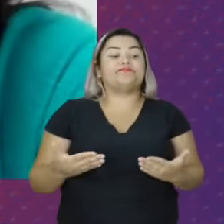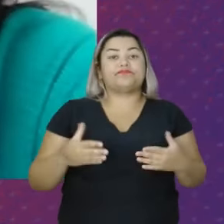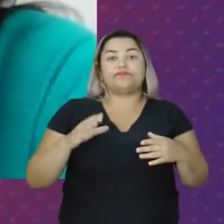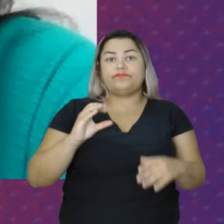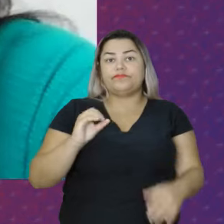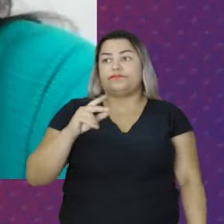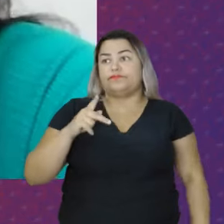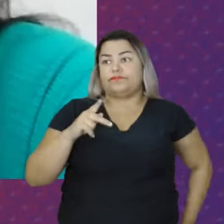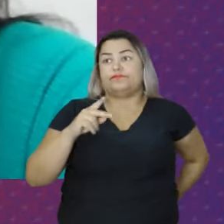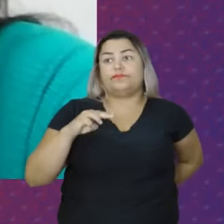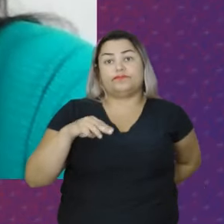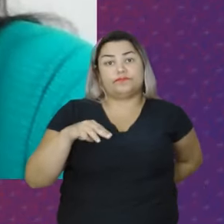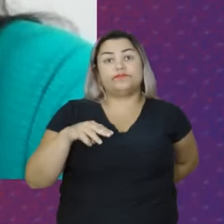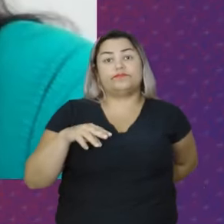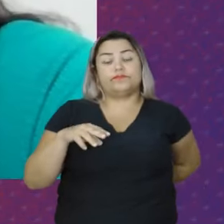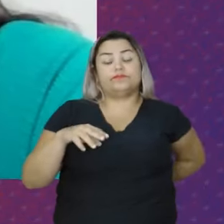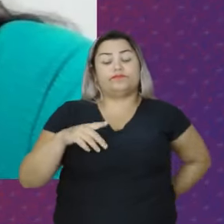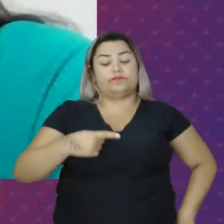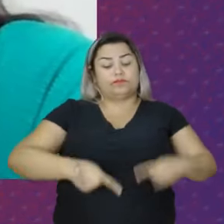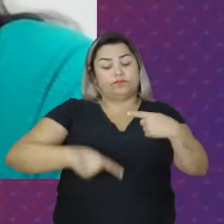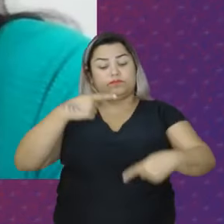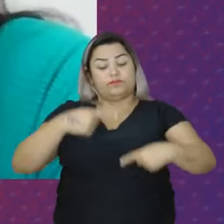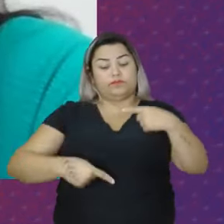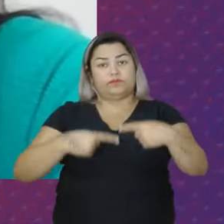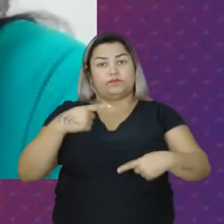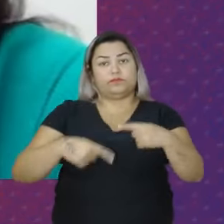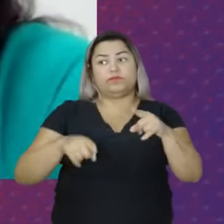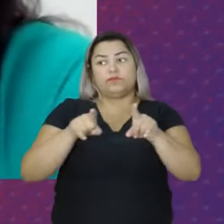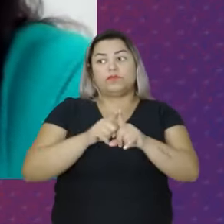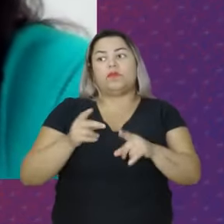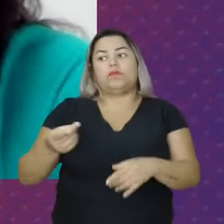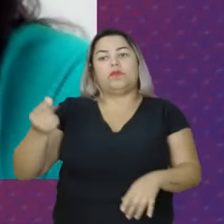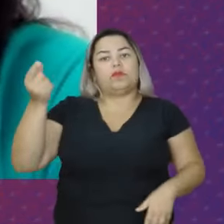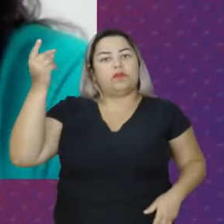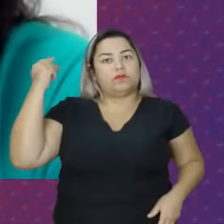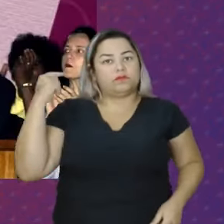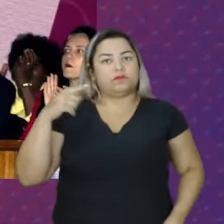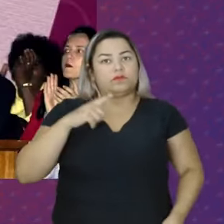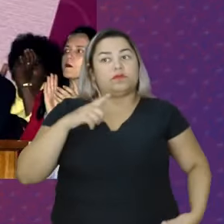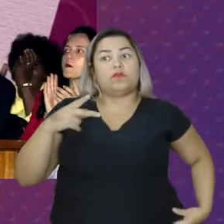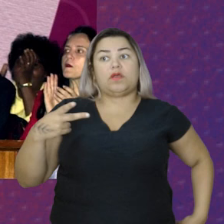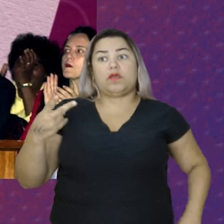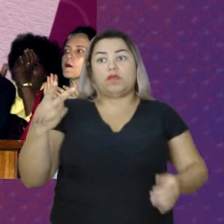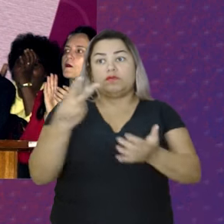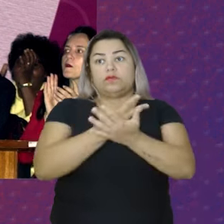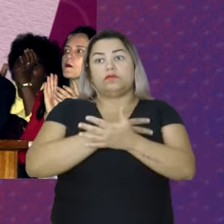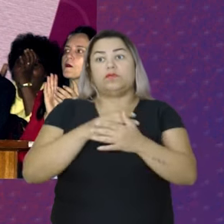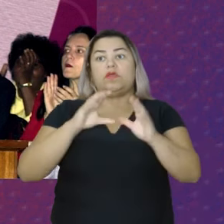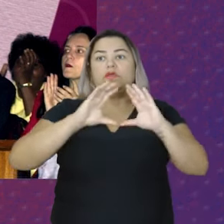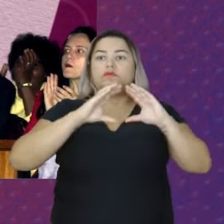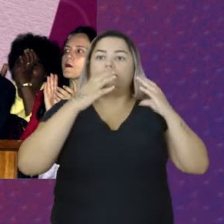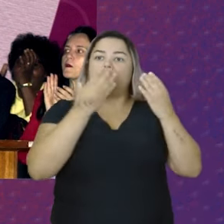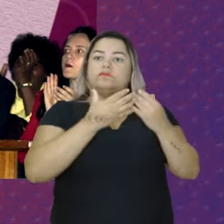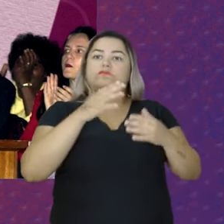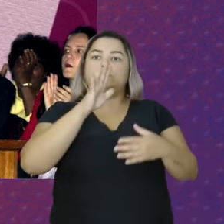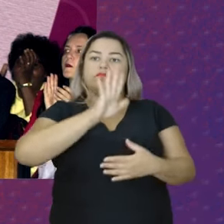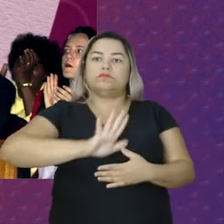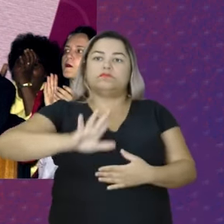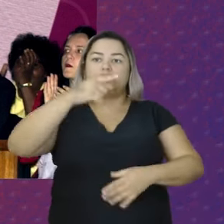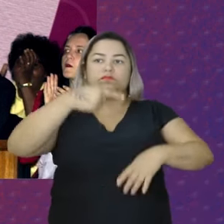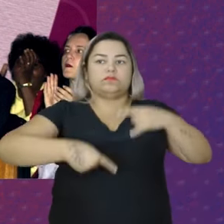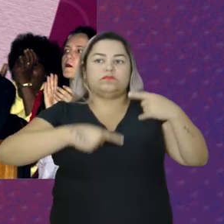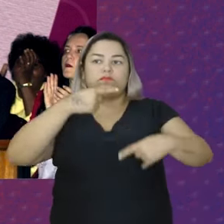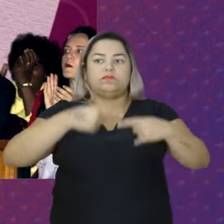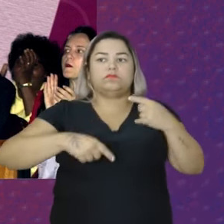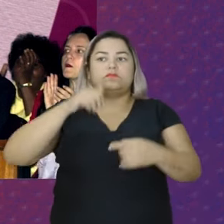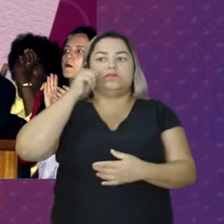acompanhou De perto Esses debates E também A época Estava ocorrendo A primeira Conferência Nacional De Política Para as Mulheres Que foi